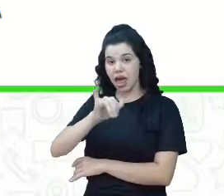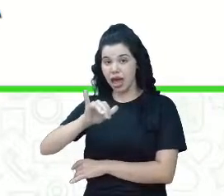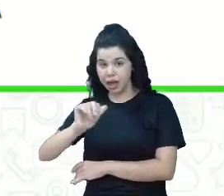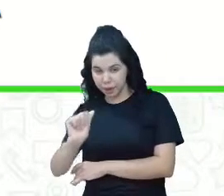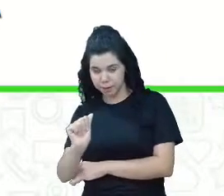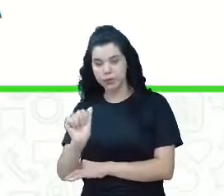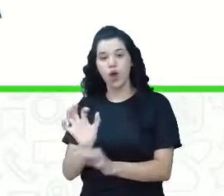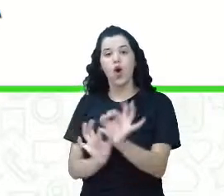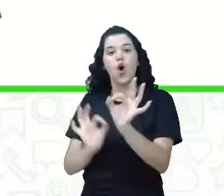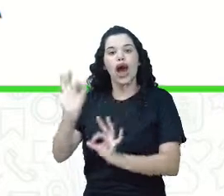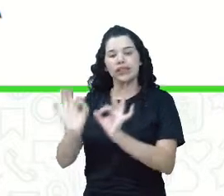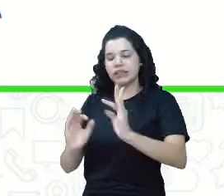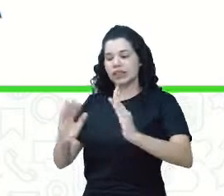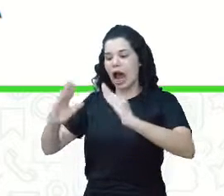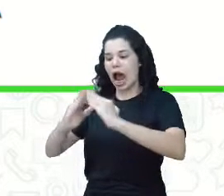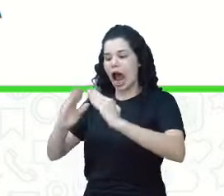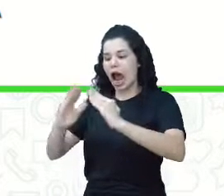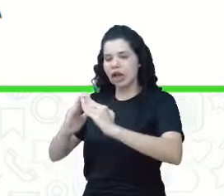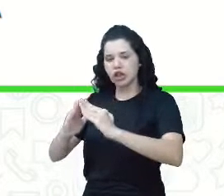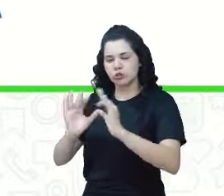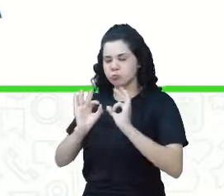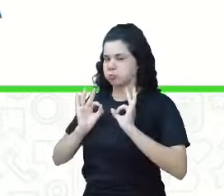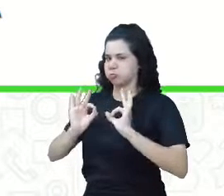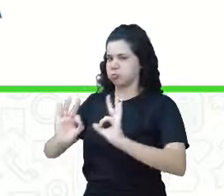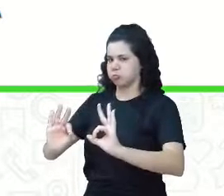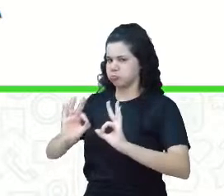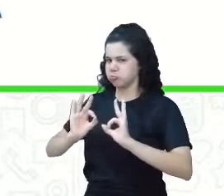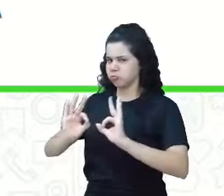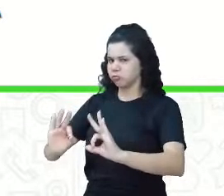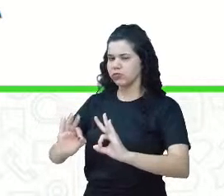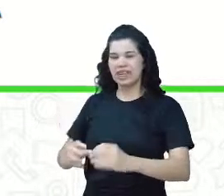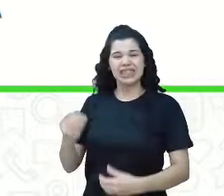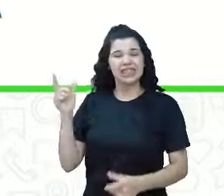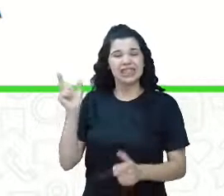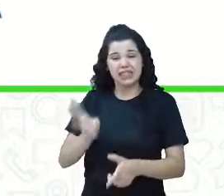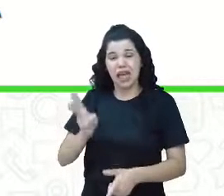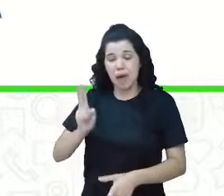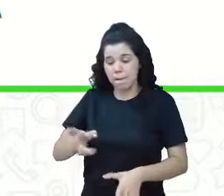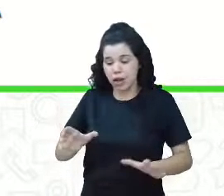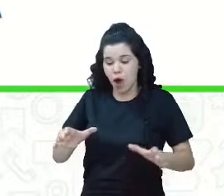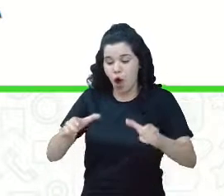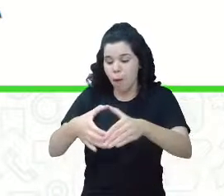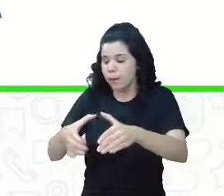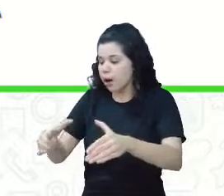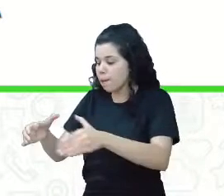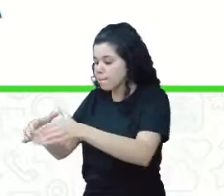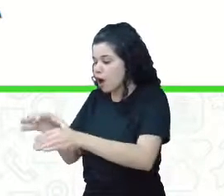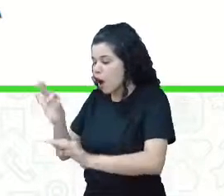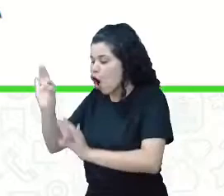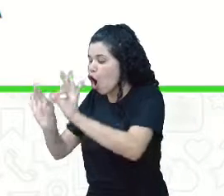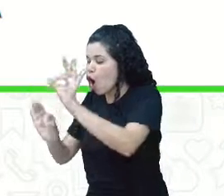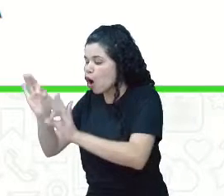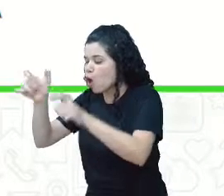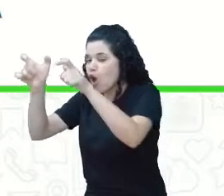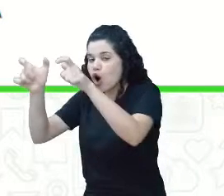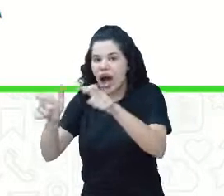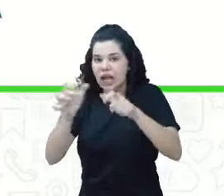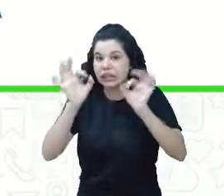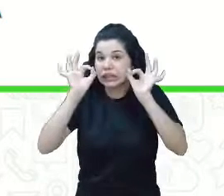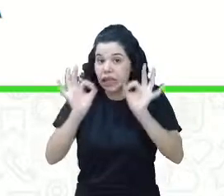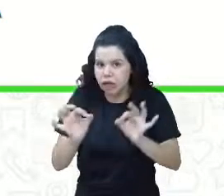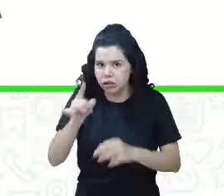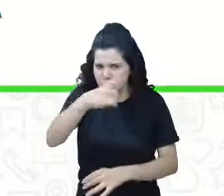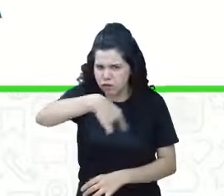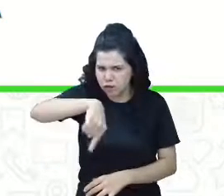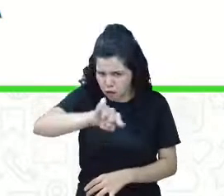materiais da sua casa com muito capricho. Ela coloca cada coisa no seu devido lugar. Você administra